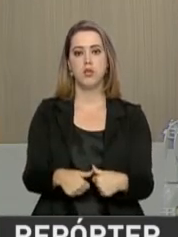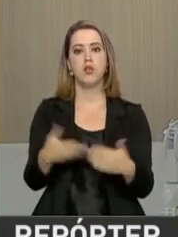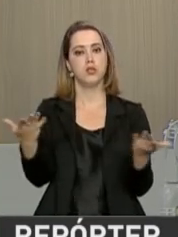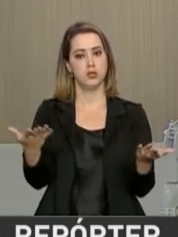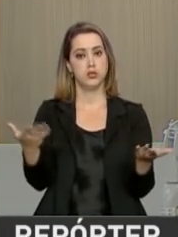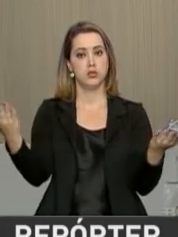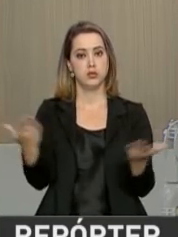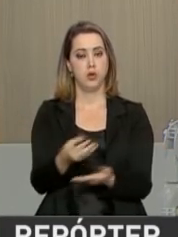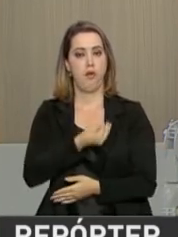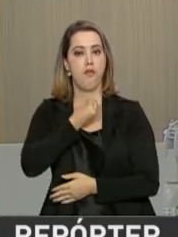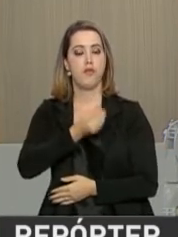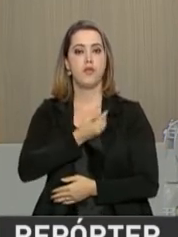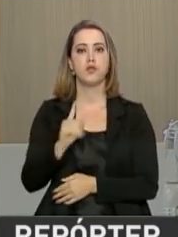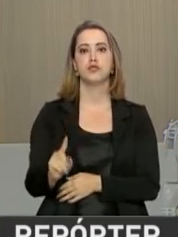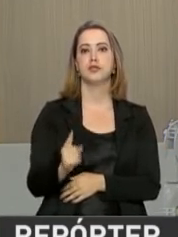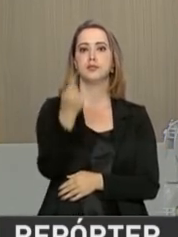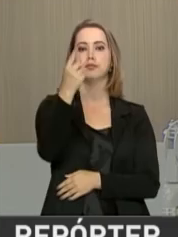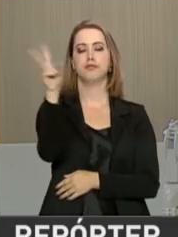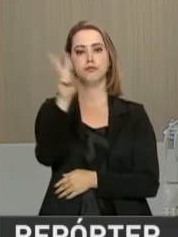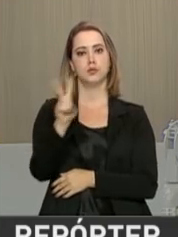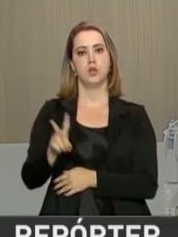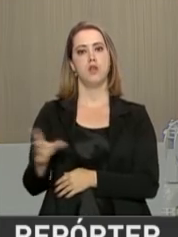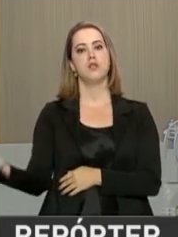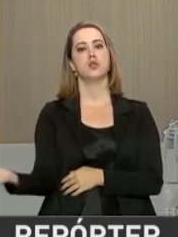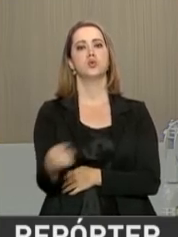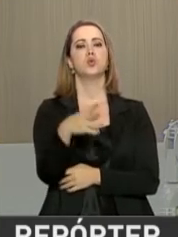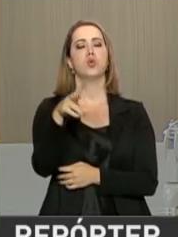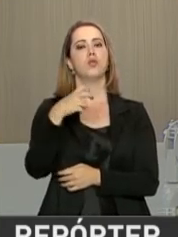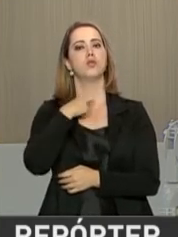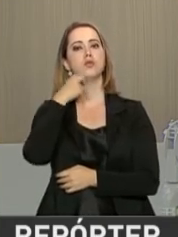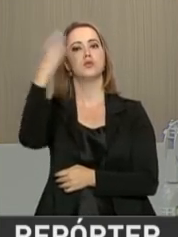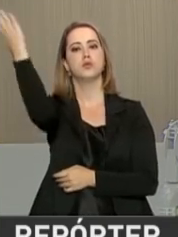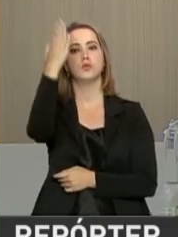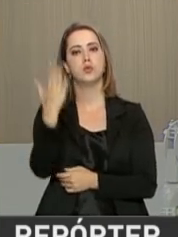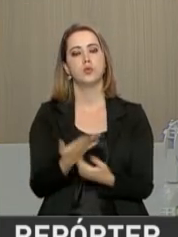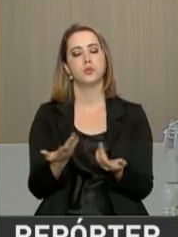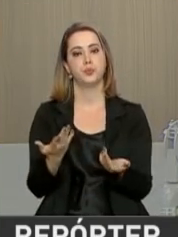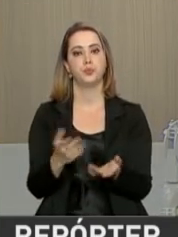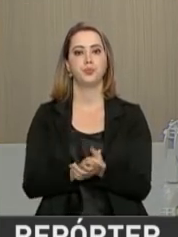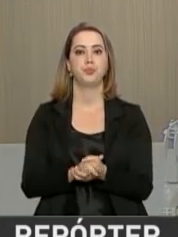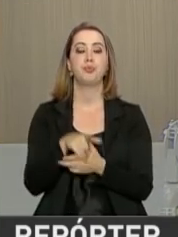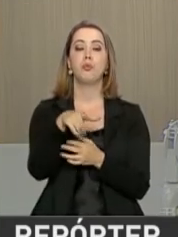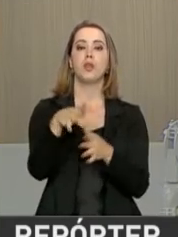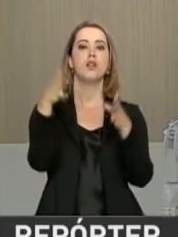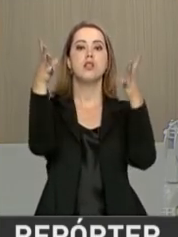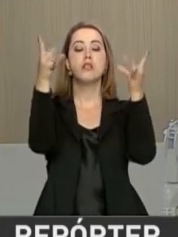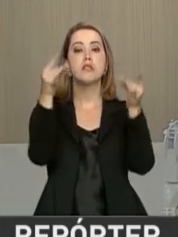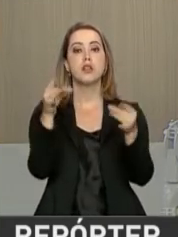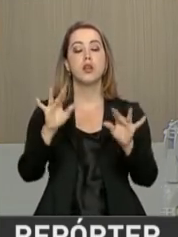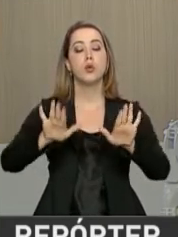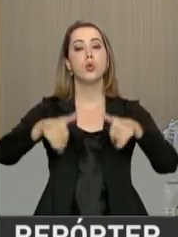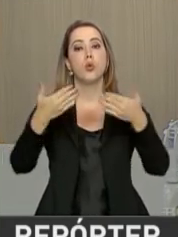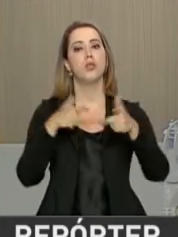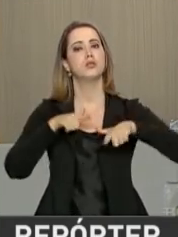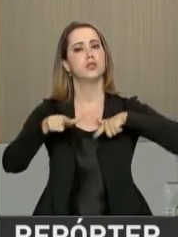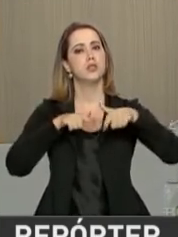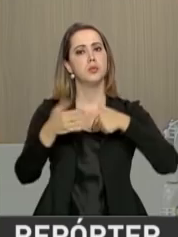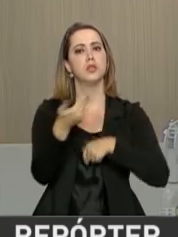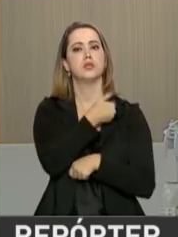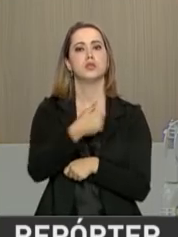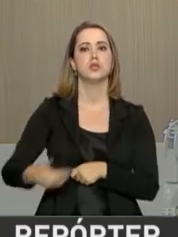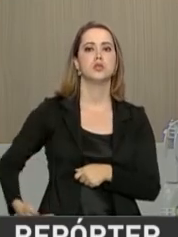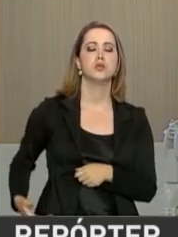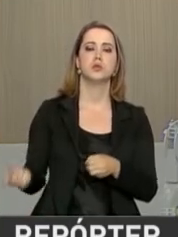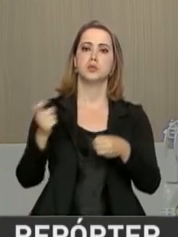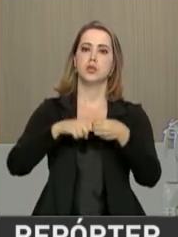vivo da primeira edição da Voz do Brasil nesse novo tempo. E ele falou sobre as principais medidas do governo para retomar a